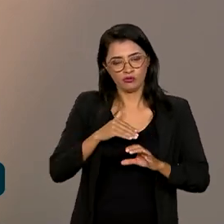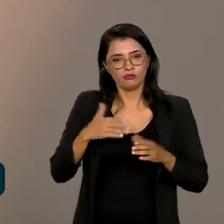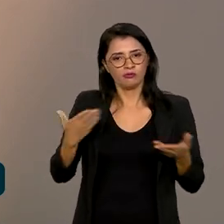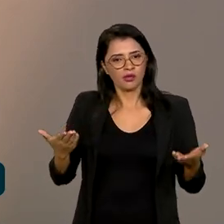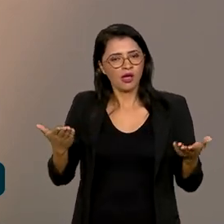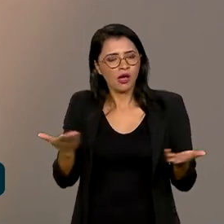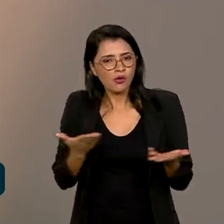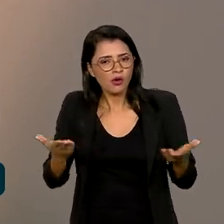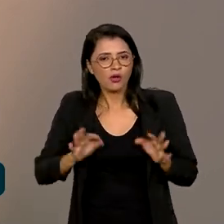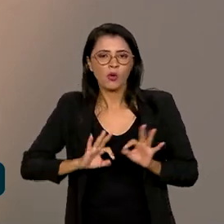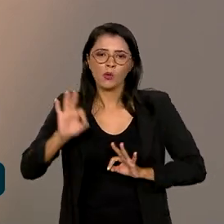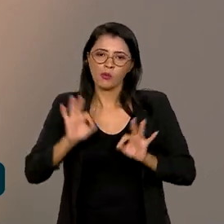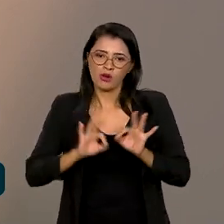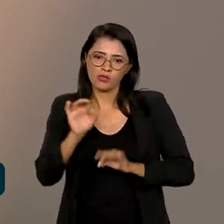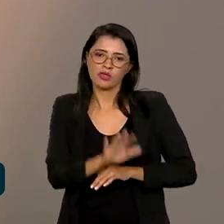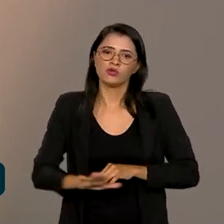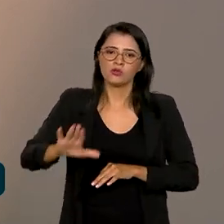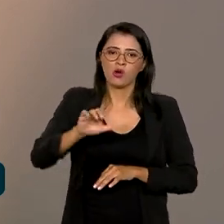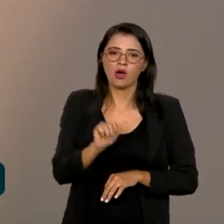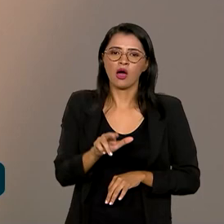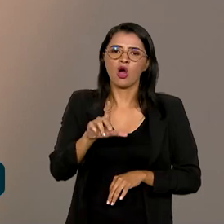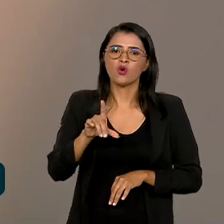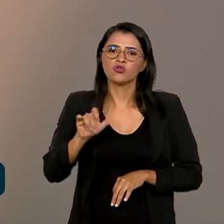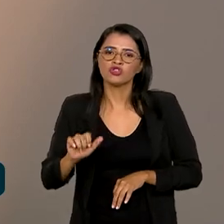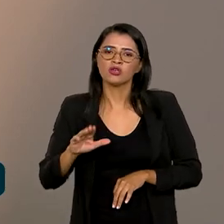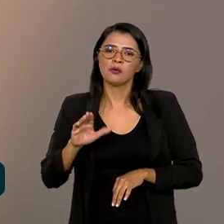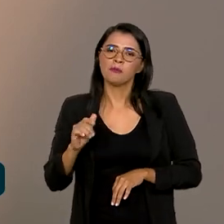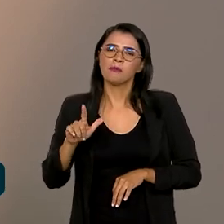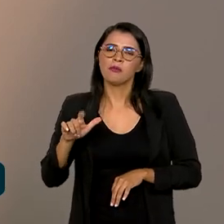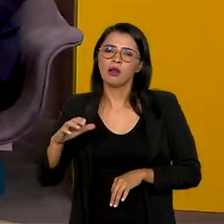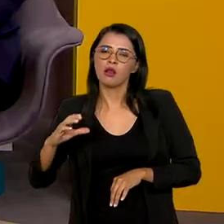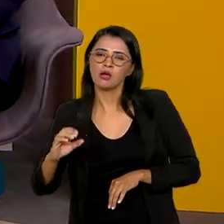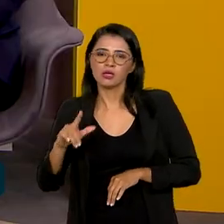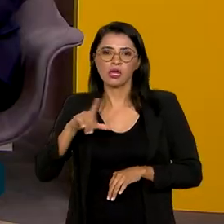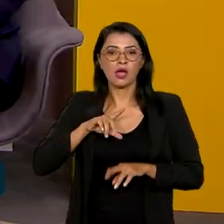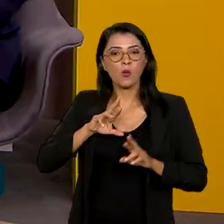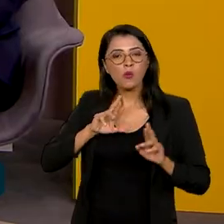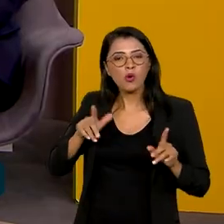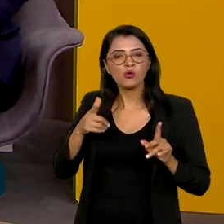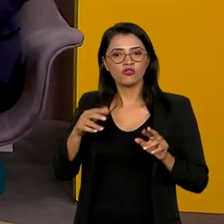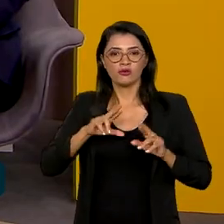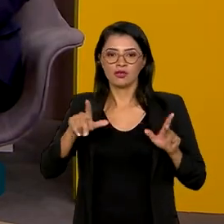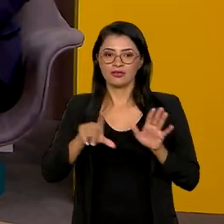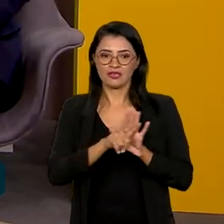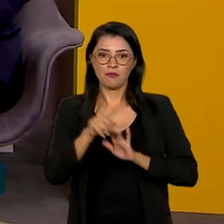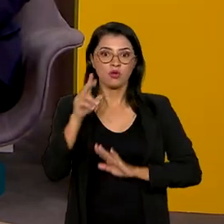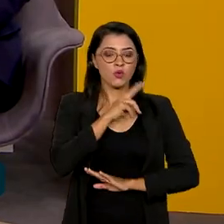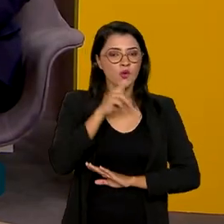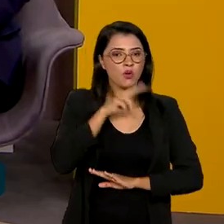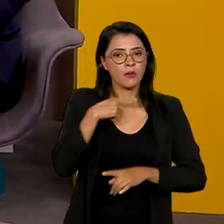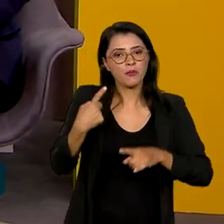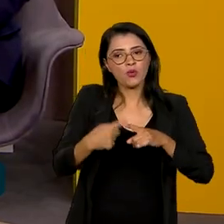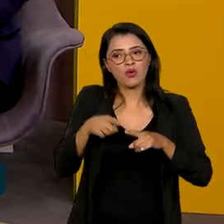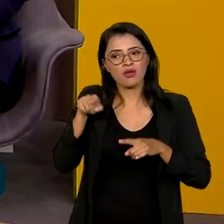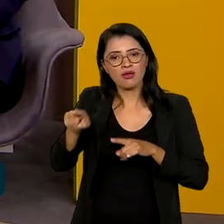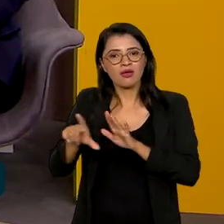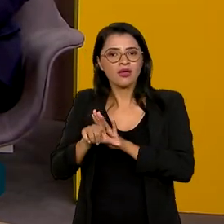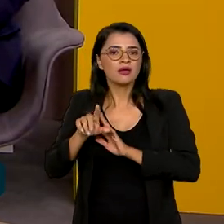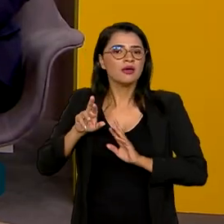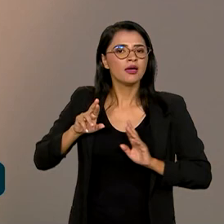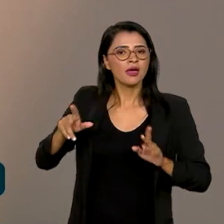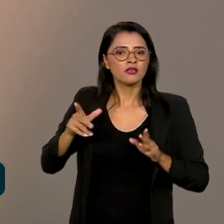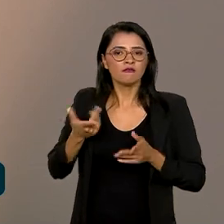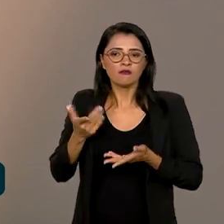o Plano Nacional Aldir Blanc. Esse Plano Nacional Aldir Blanc é um pouco diferente da lei emergencial, porque é uma lei que vai